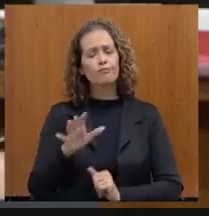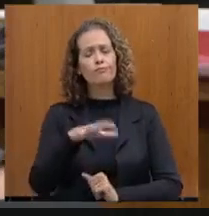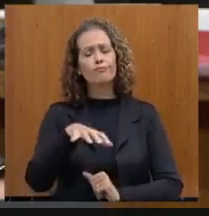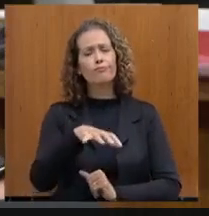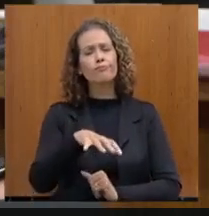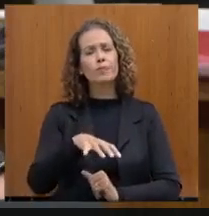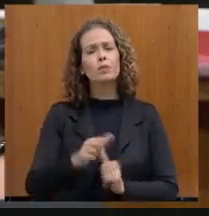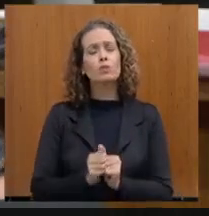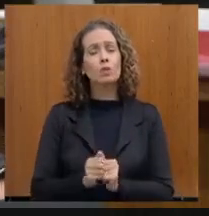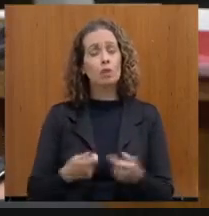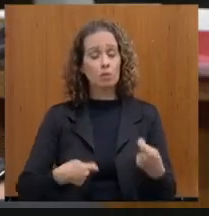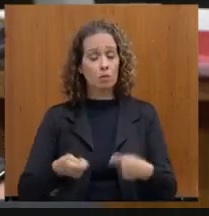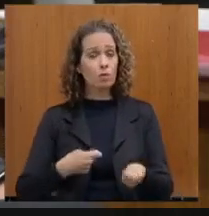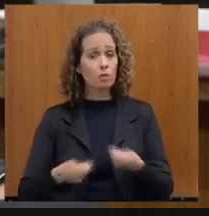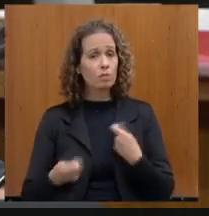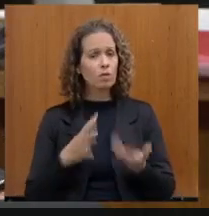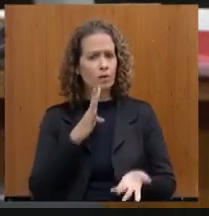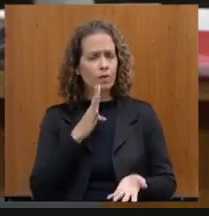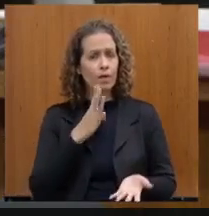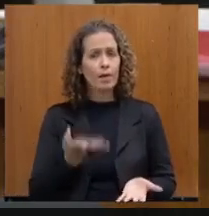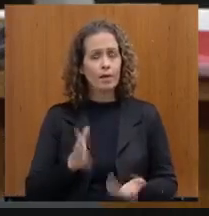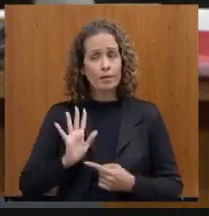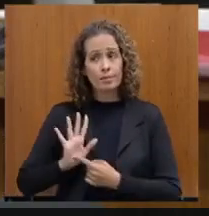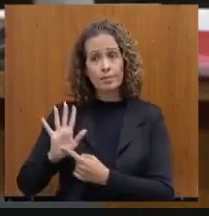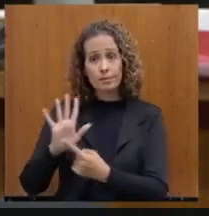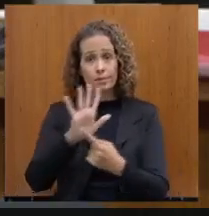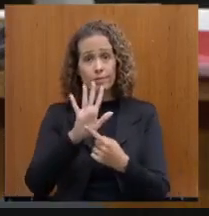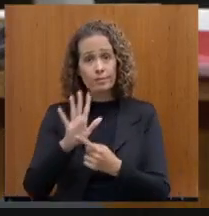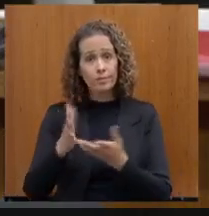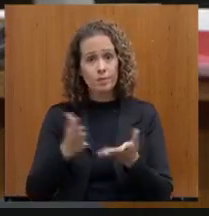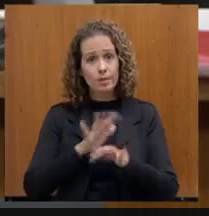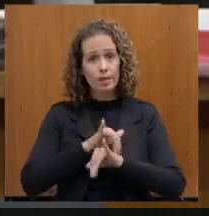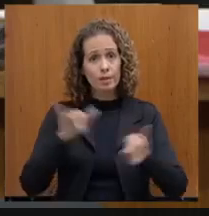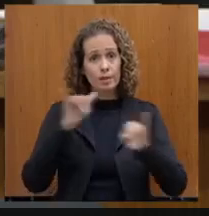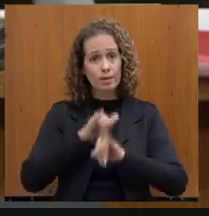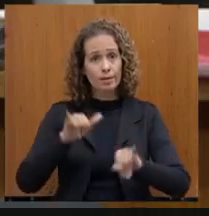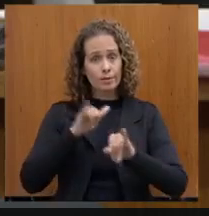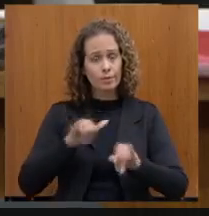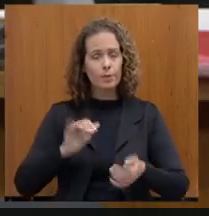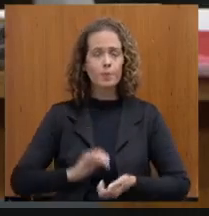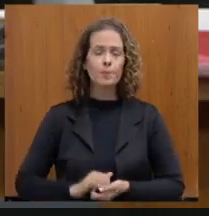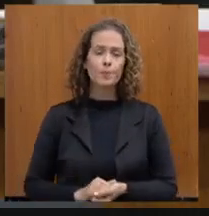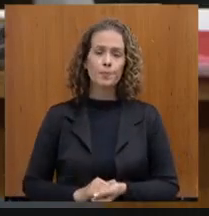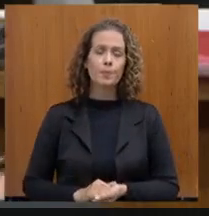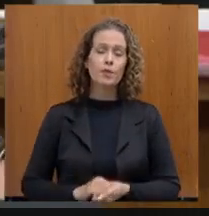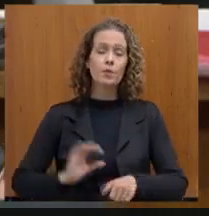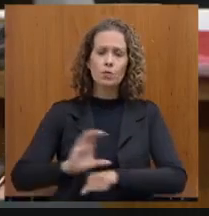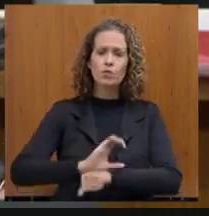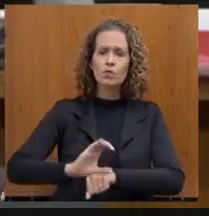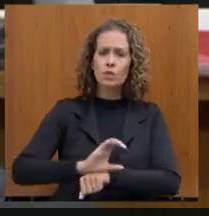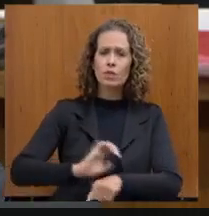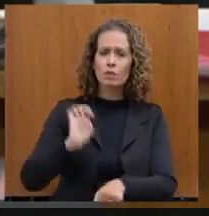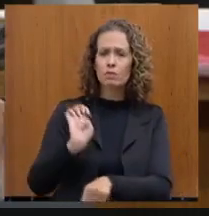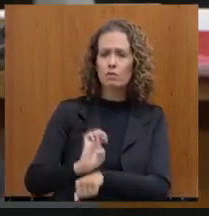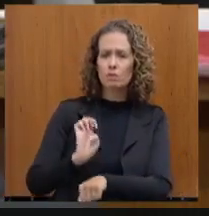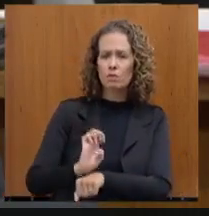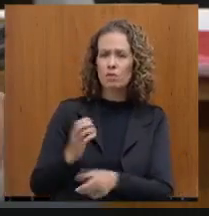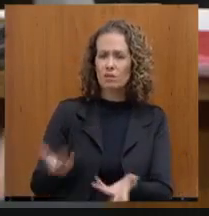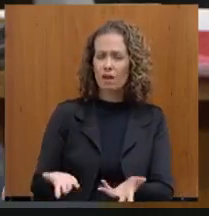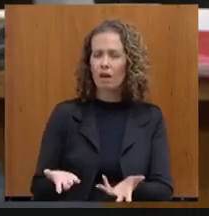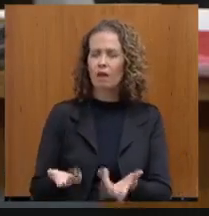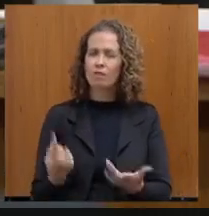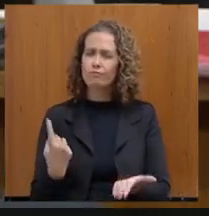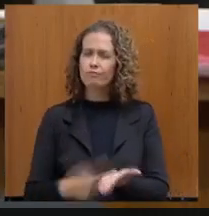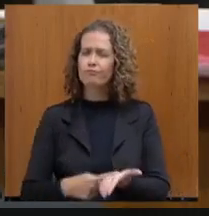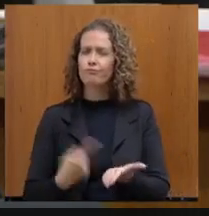são dados para qualquer empresa. É publicado isso. Com relação a cumprir a Constituição do Estado, o Estado vem fazendo, a nosso